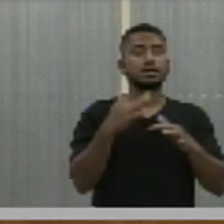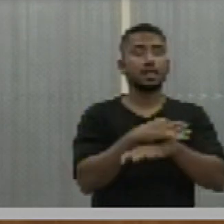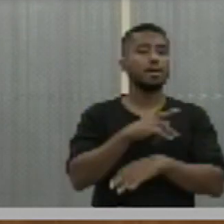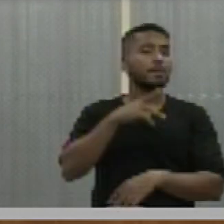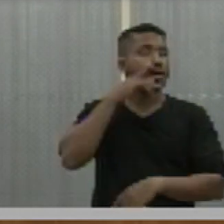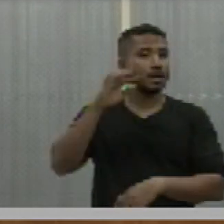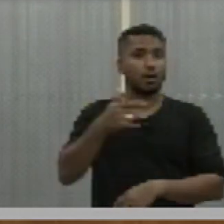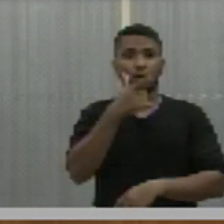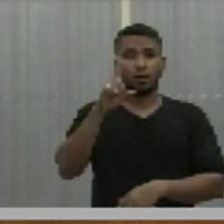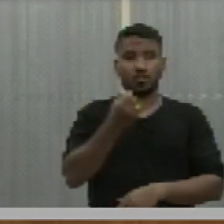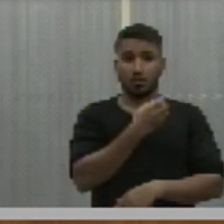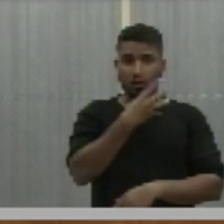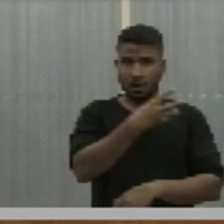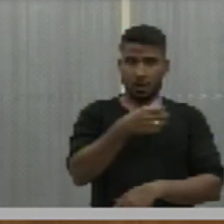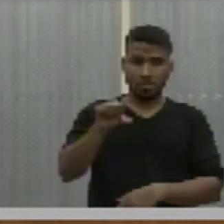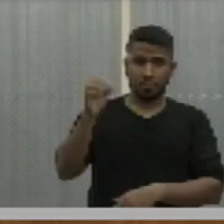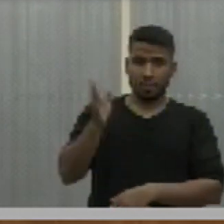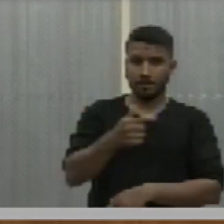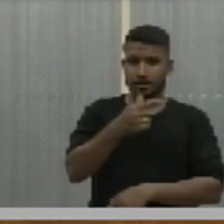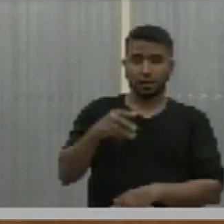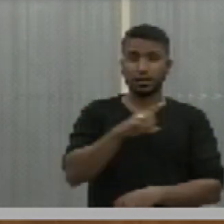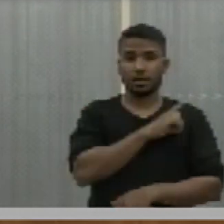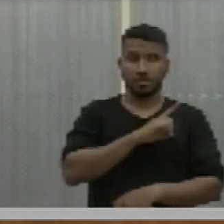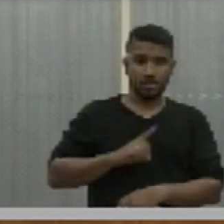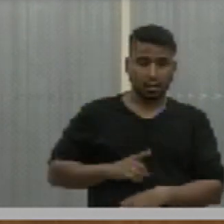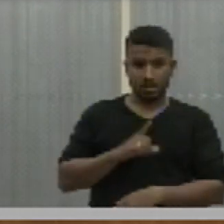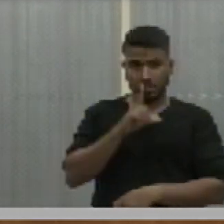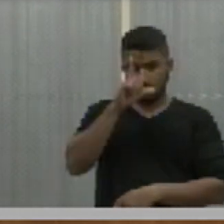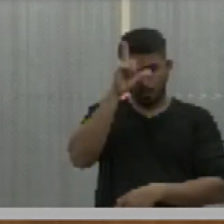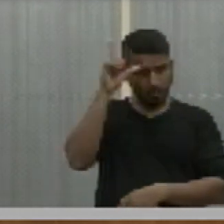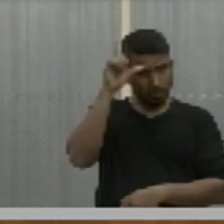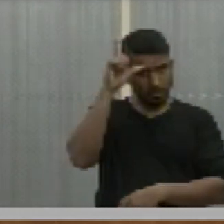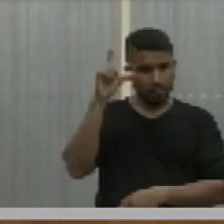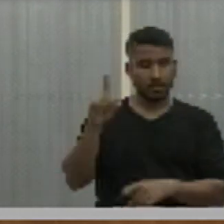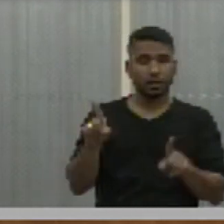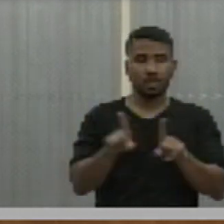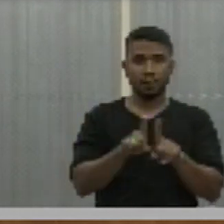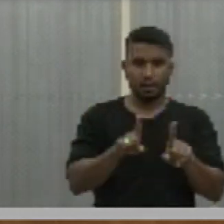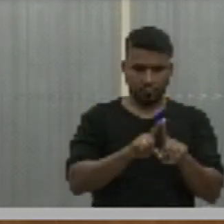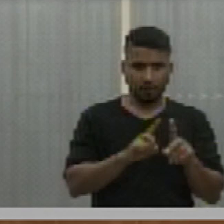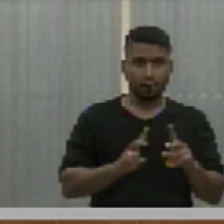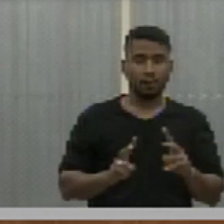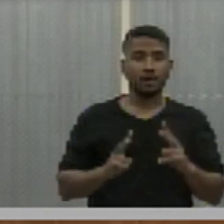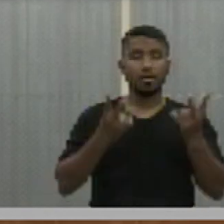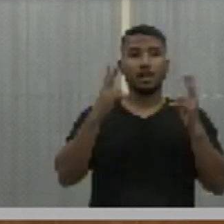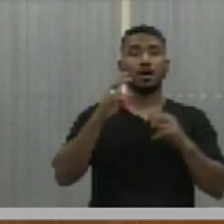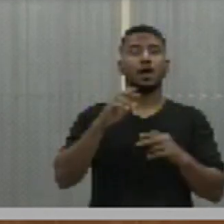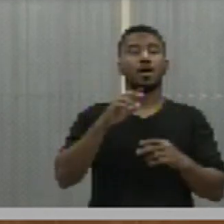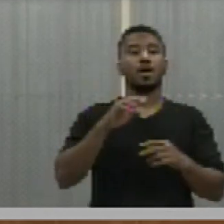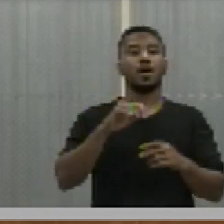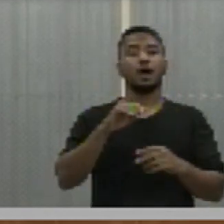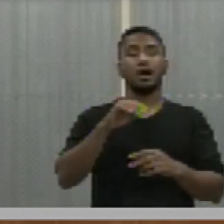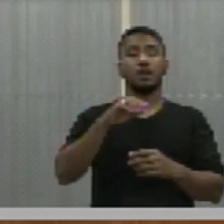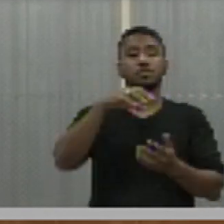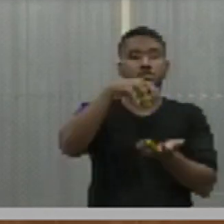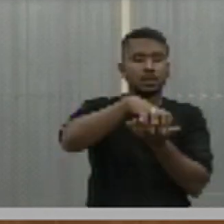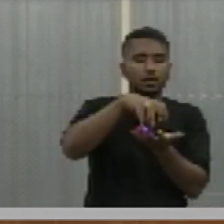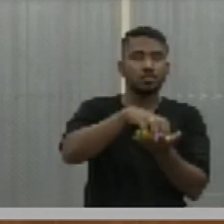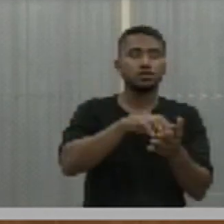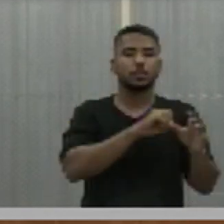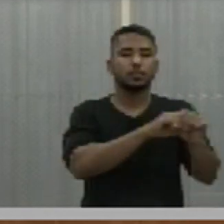-23, de autoria do deputado Francisco Lima, reconhece utilidade pública do centro de educação ambiental